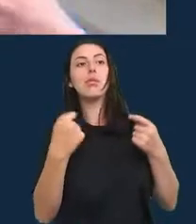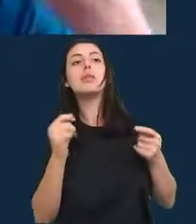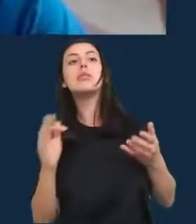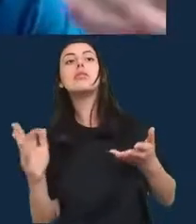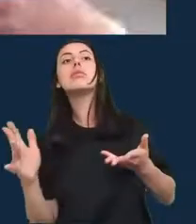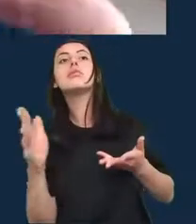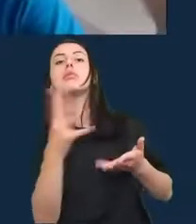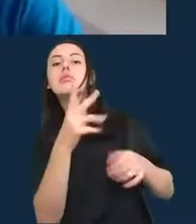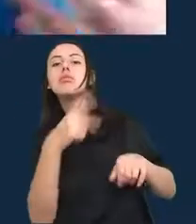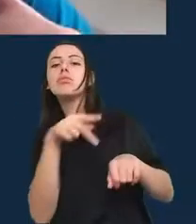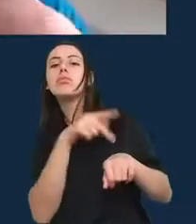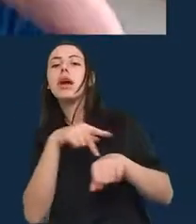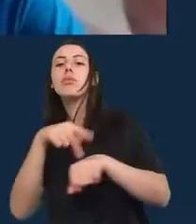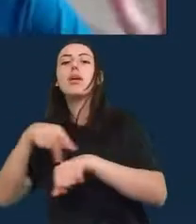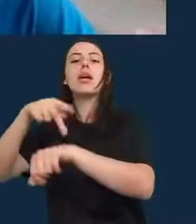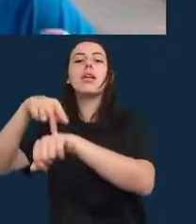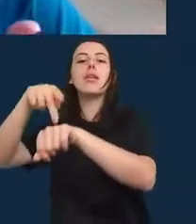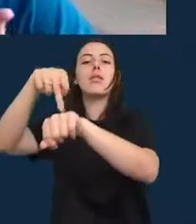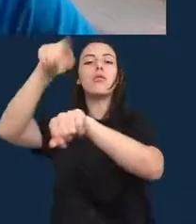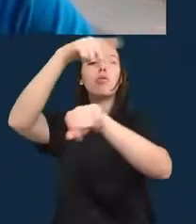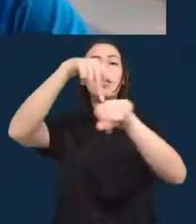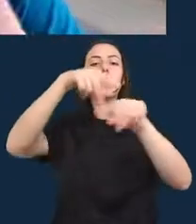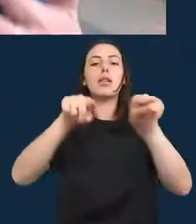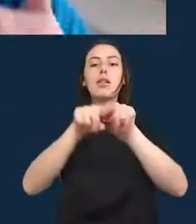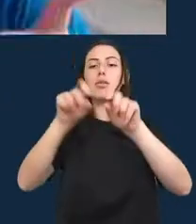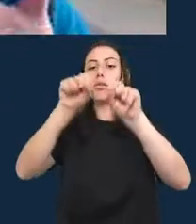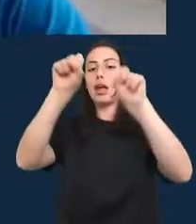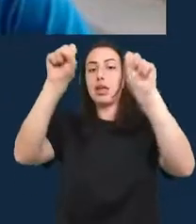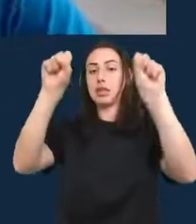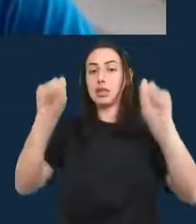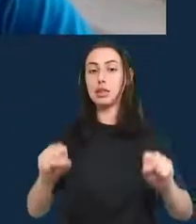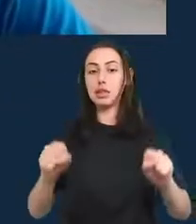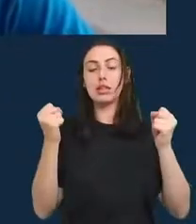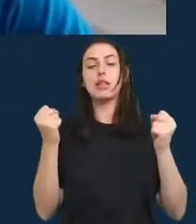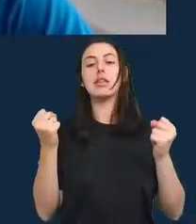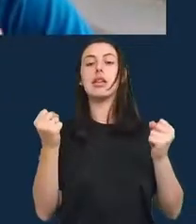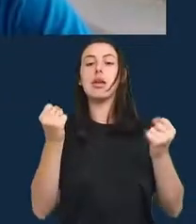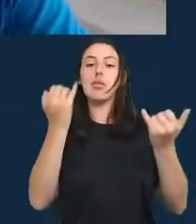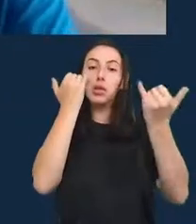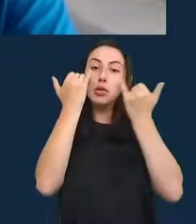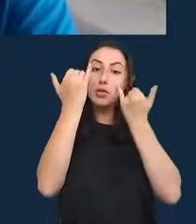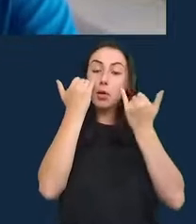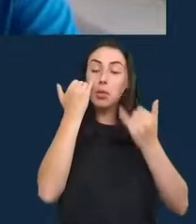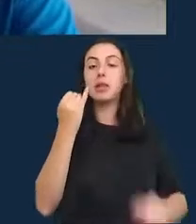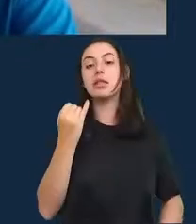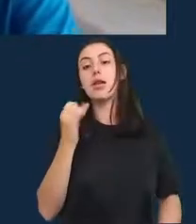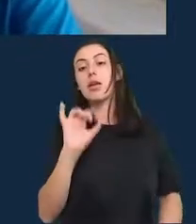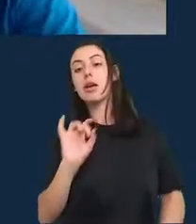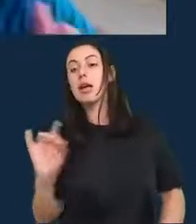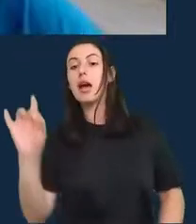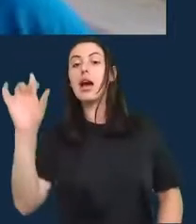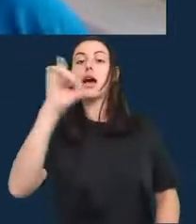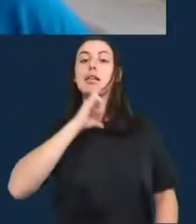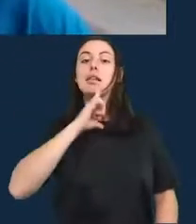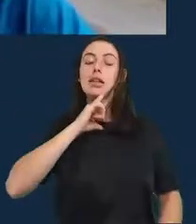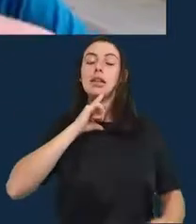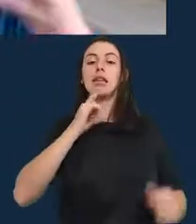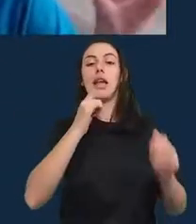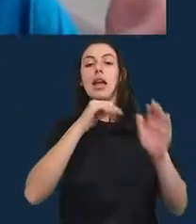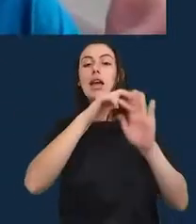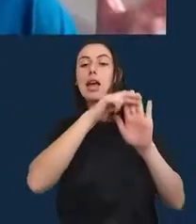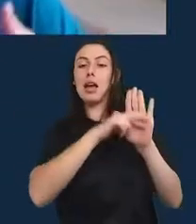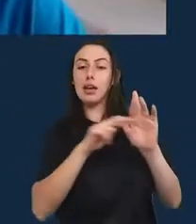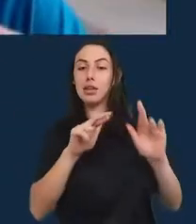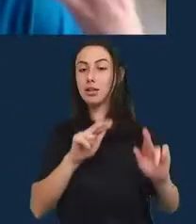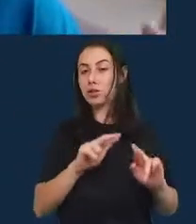diferentes sistemas de informações, cada um tem a sua própria norma, foi muito difícil fazer isso e você